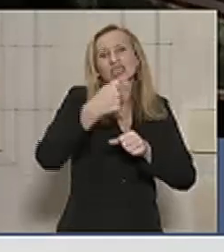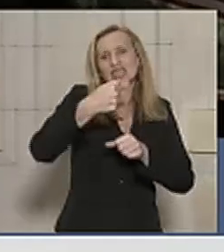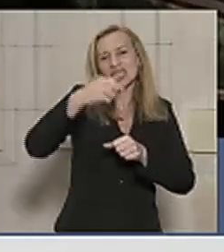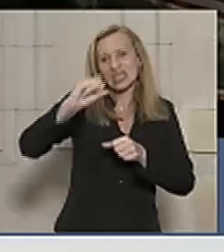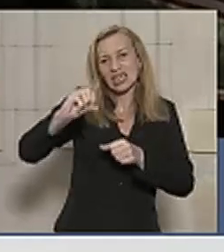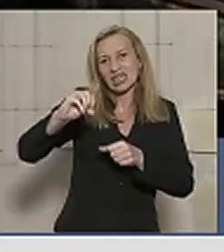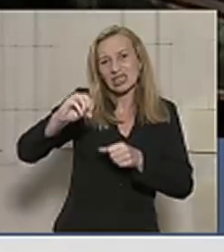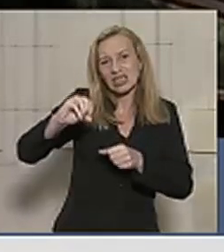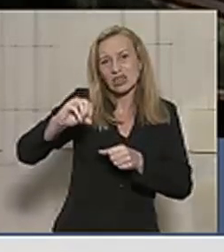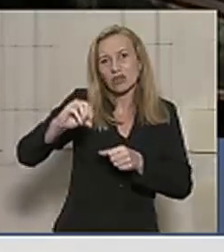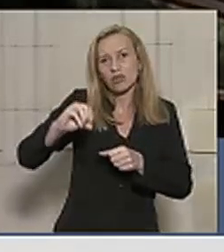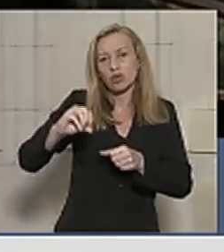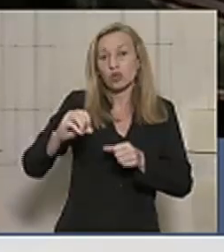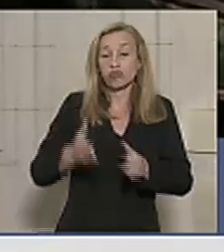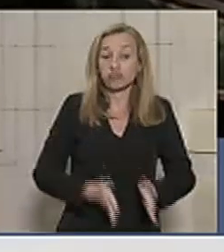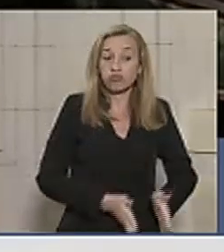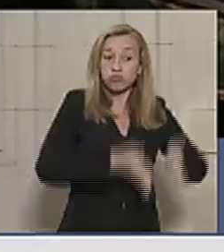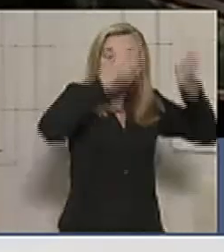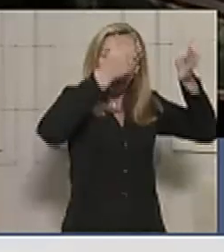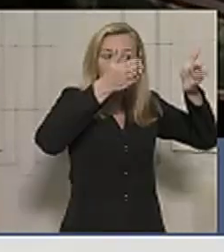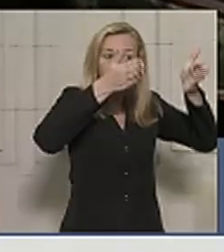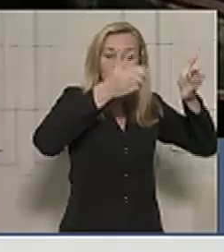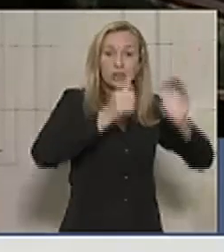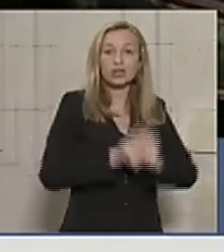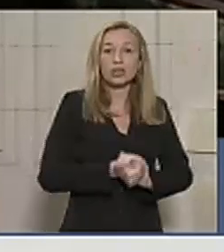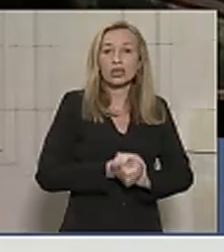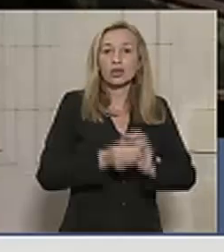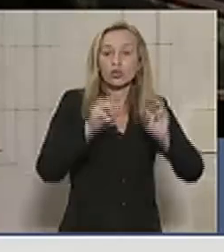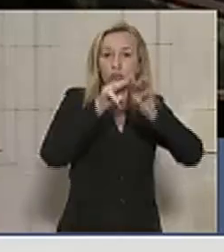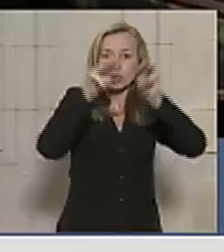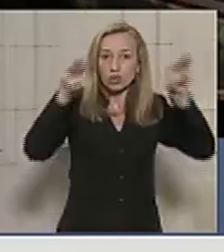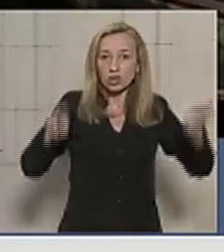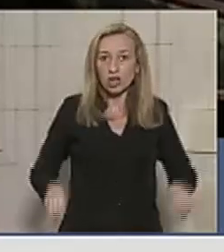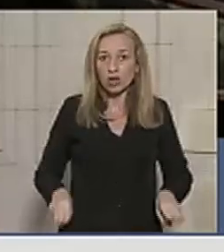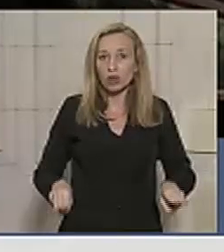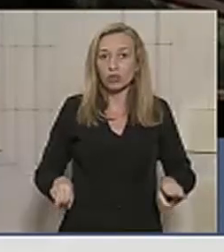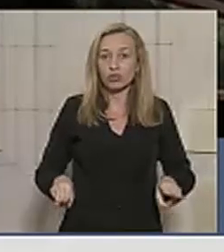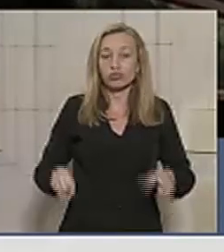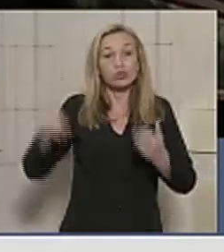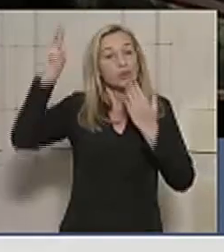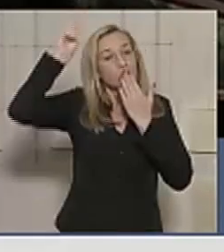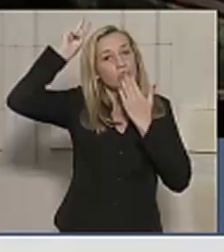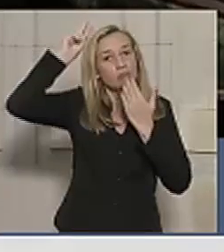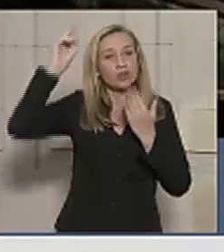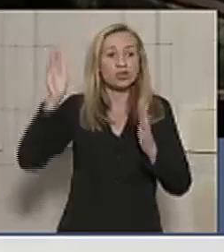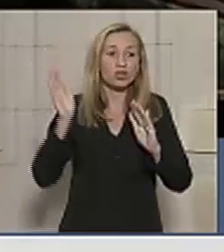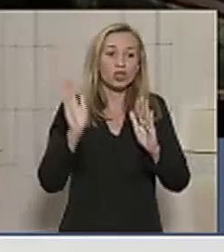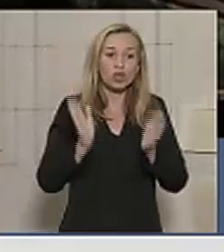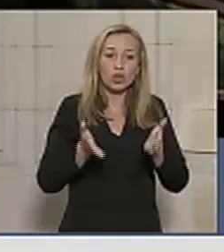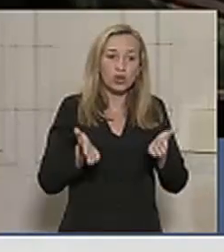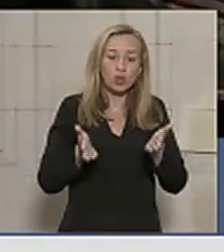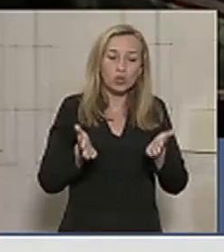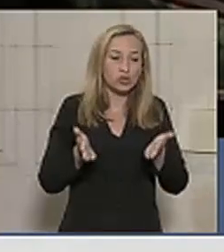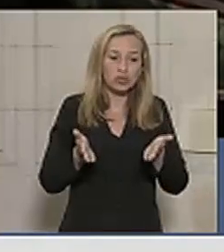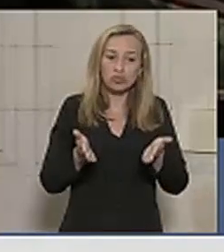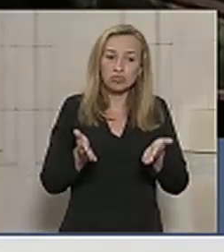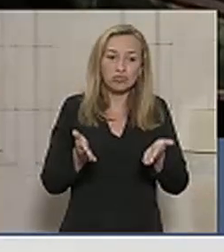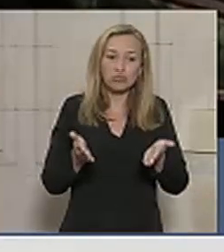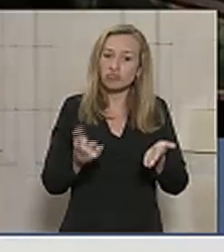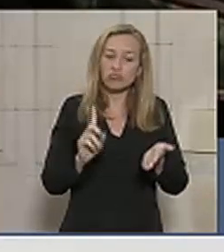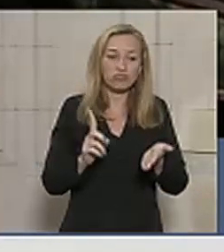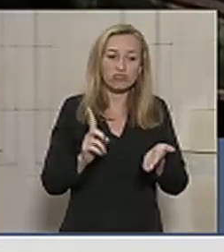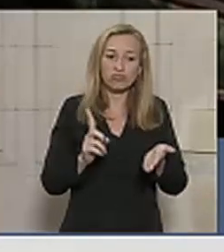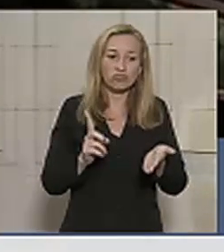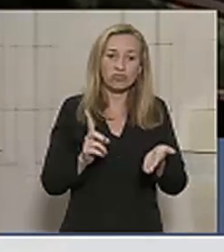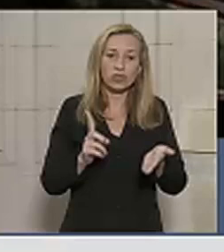serviu para abrigar um museu do índio, mas que já não exerce mais essa função, não cumpre mais essa função